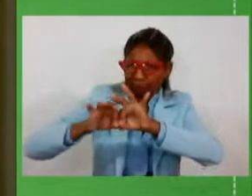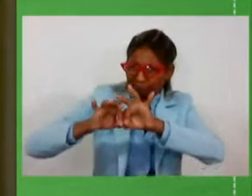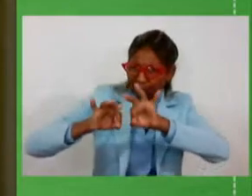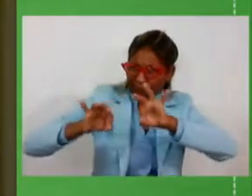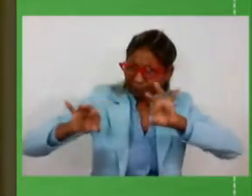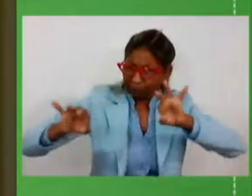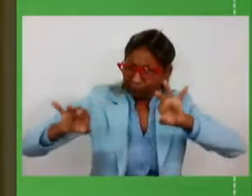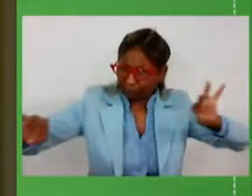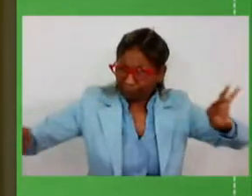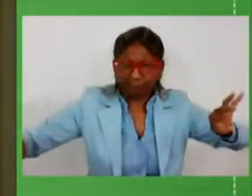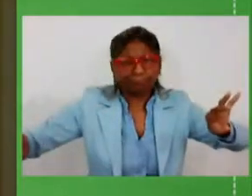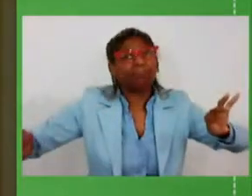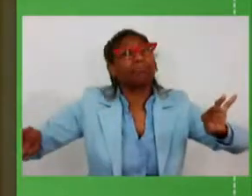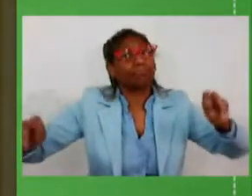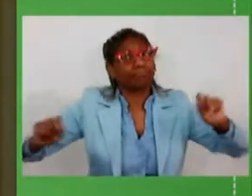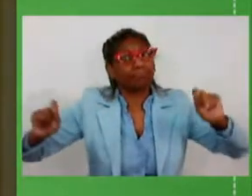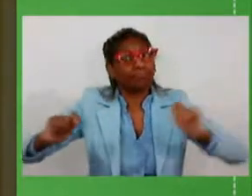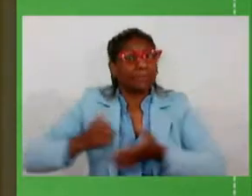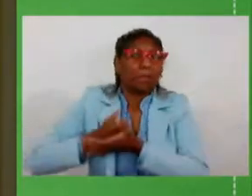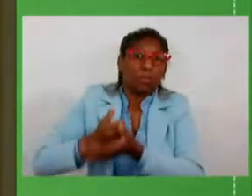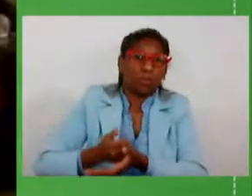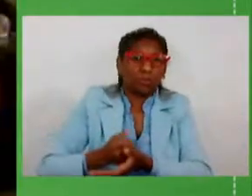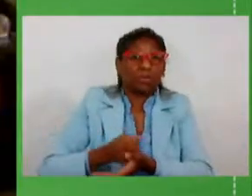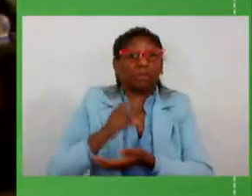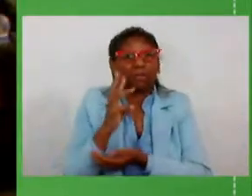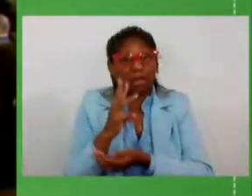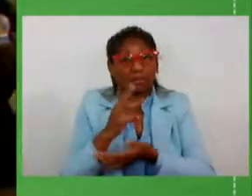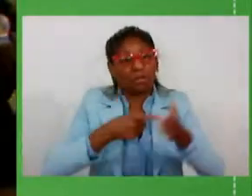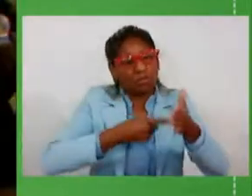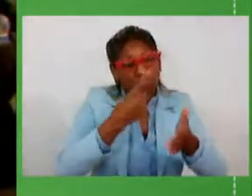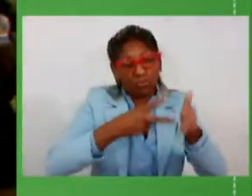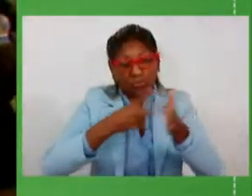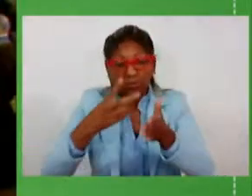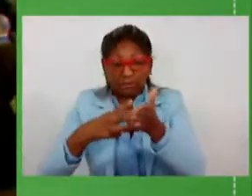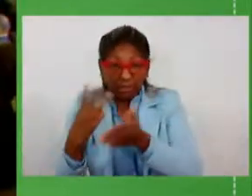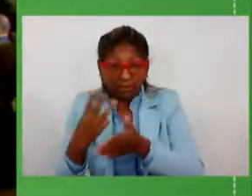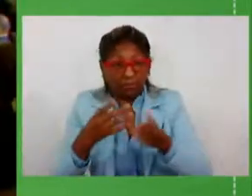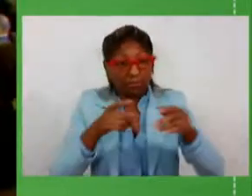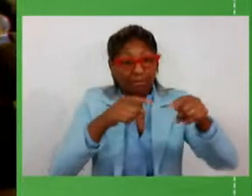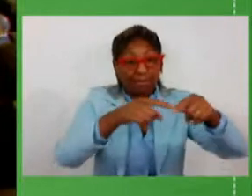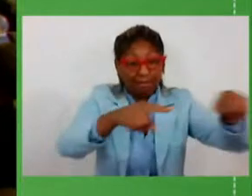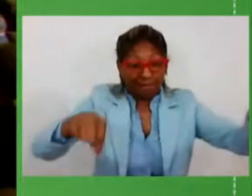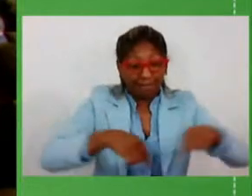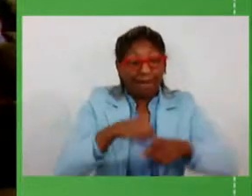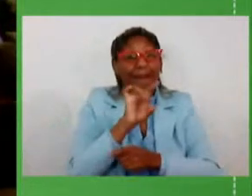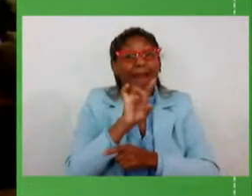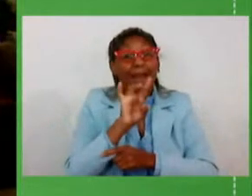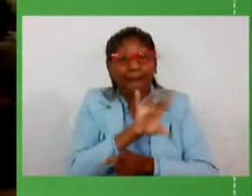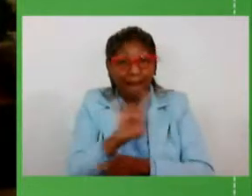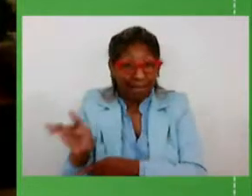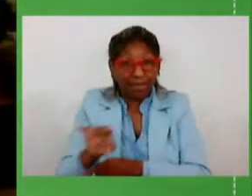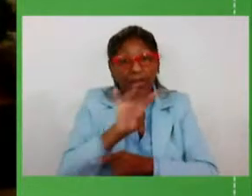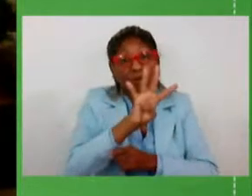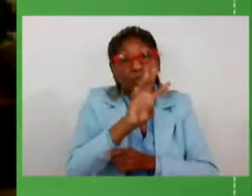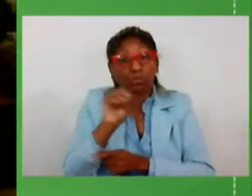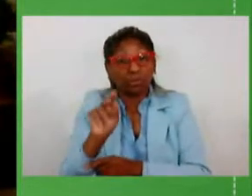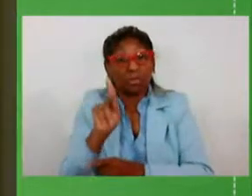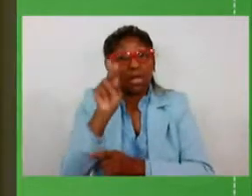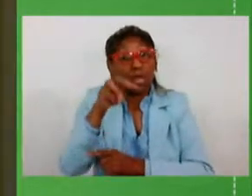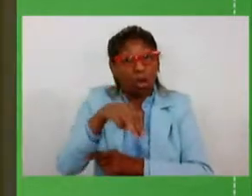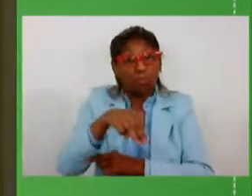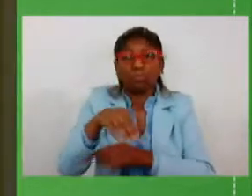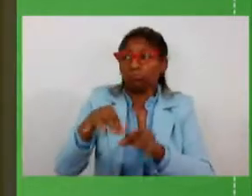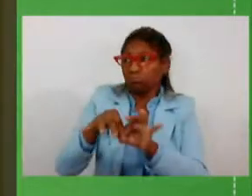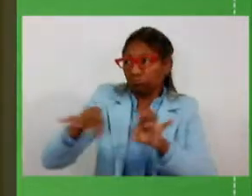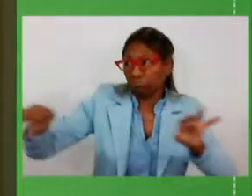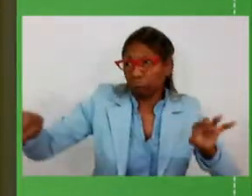o maior número de investidores. São três blocos, porque cada um deles terá cerca de 400 quilômetros, e esse tamanho é um tamanho